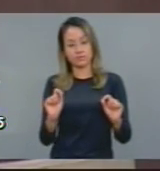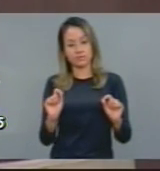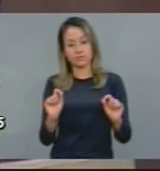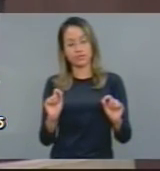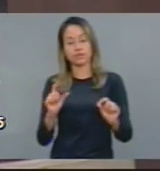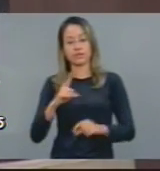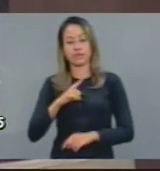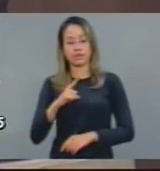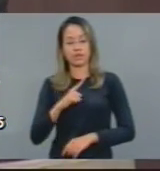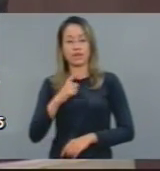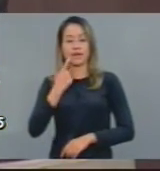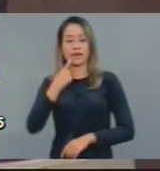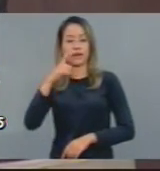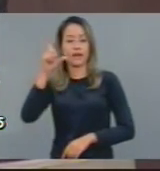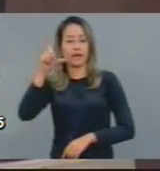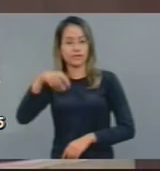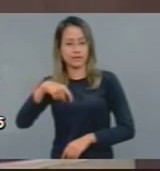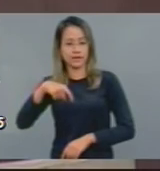está bastante popularizado,